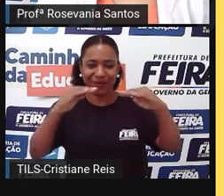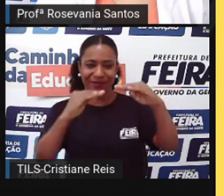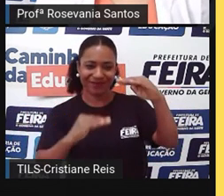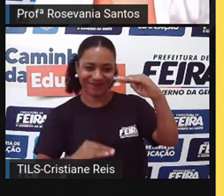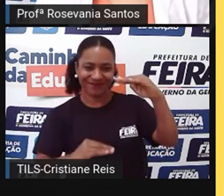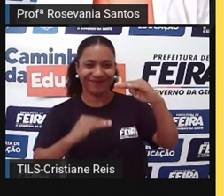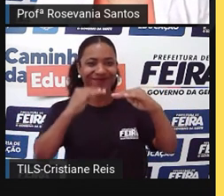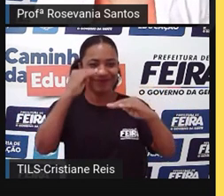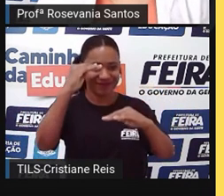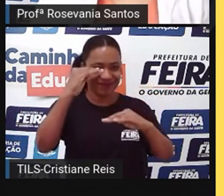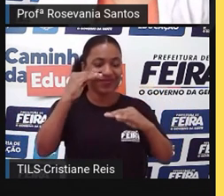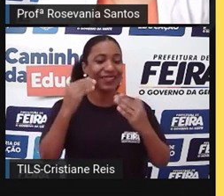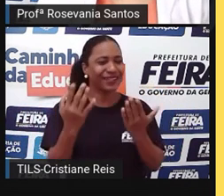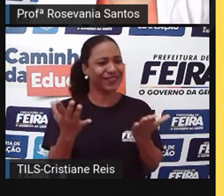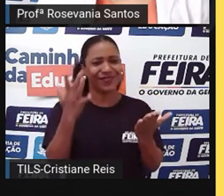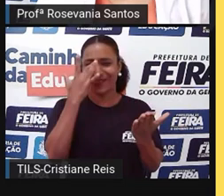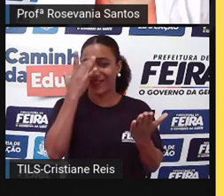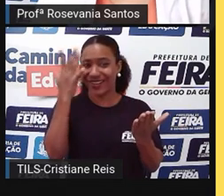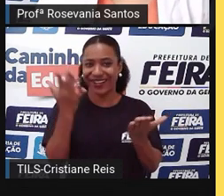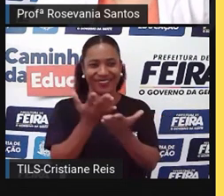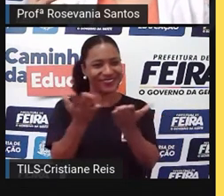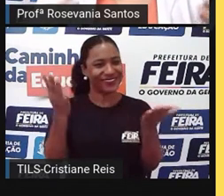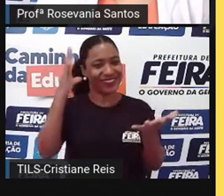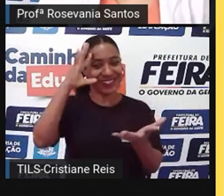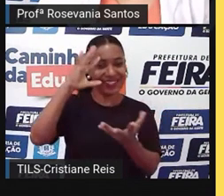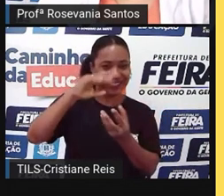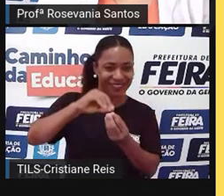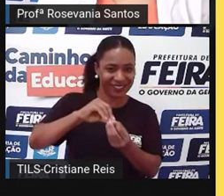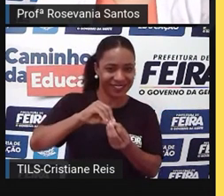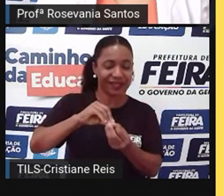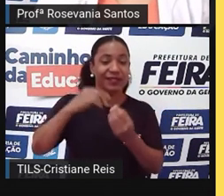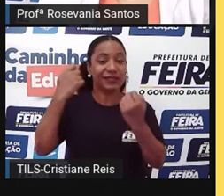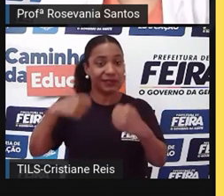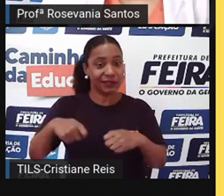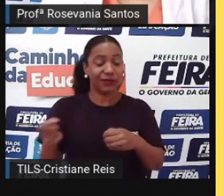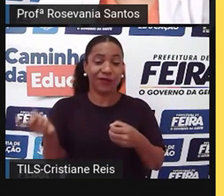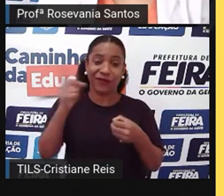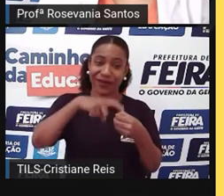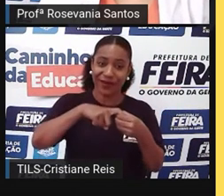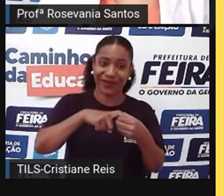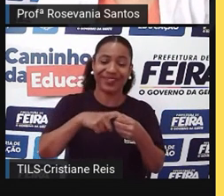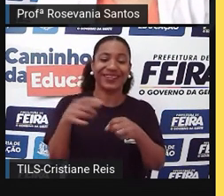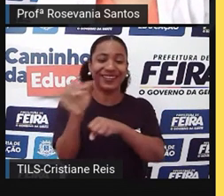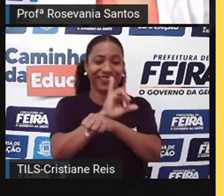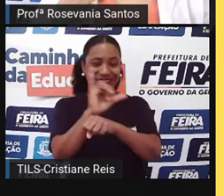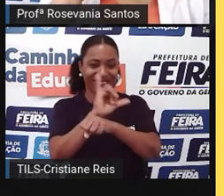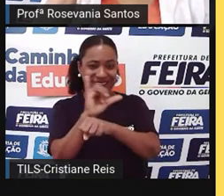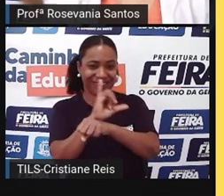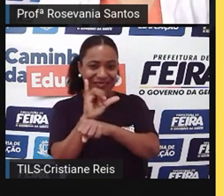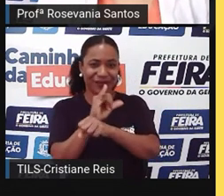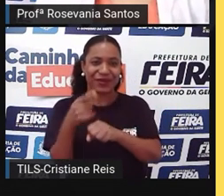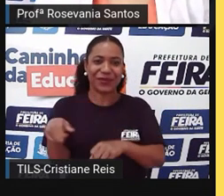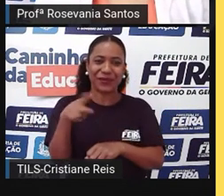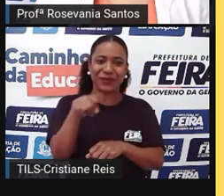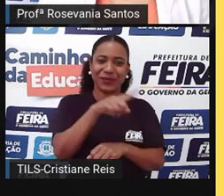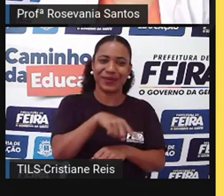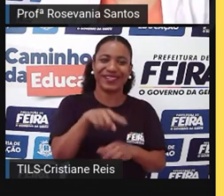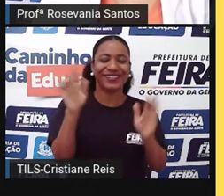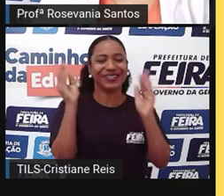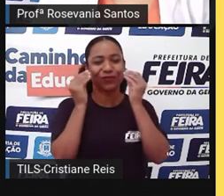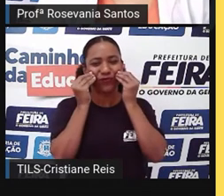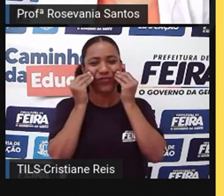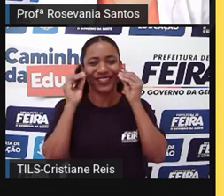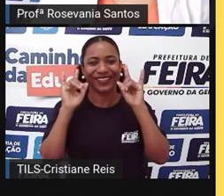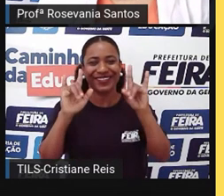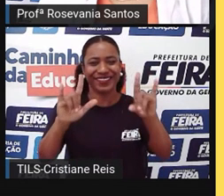assim, espero que vocês tenham entendido tudo, se precisar revisar, volta lá no canal, e aqui, a Pró-Rosa Urbana deixa um beijo